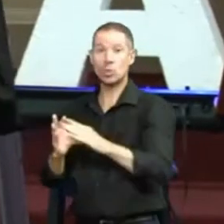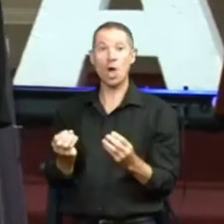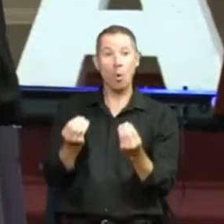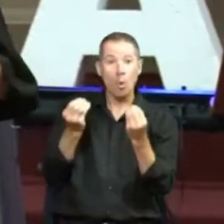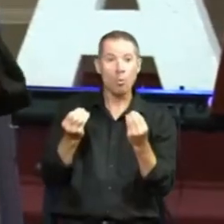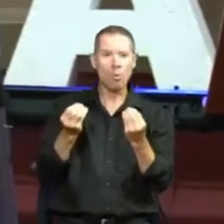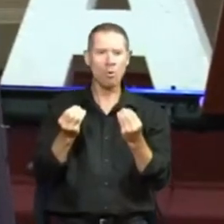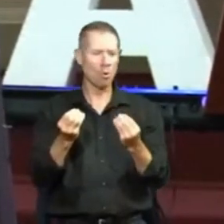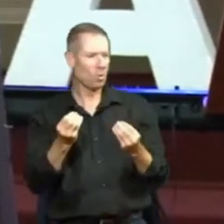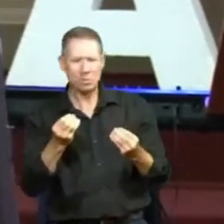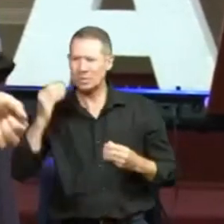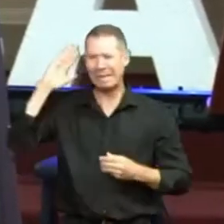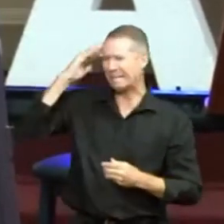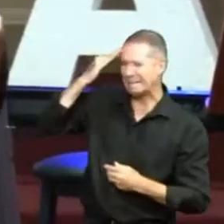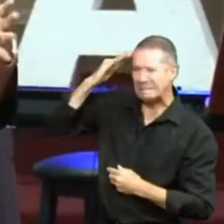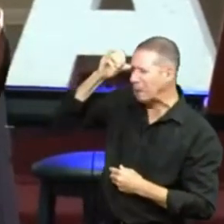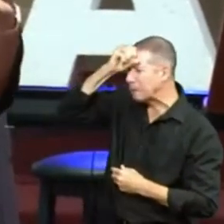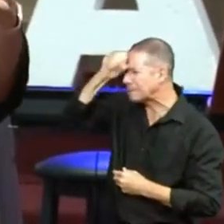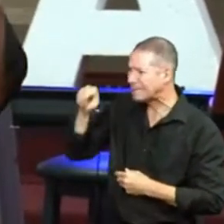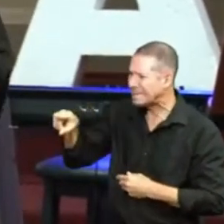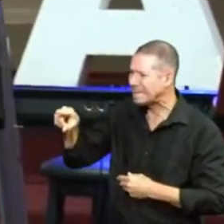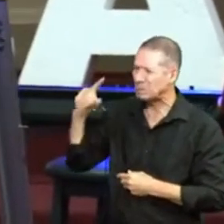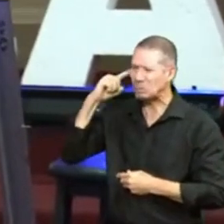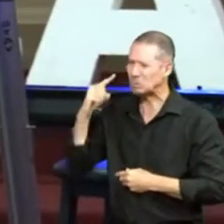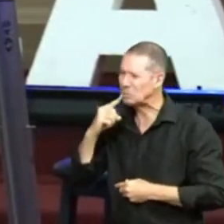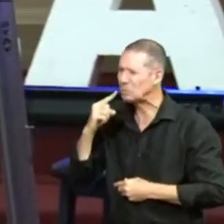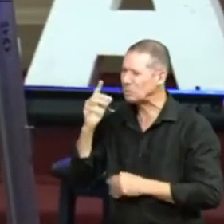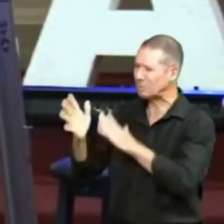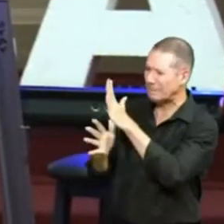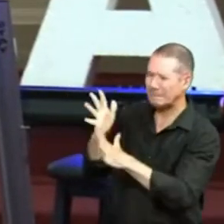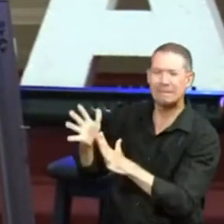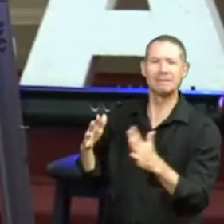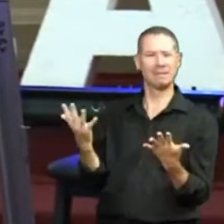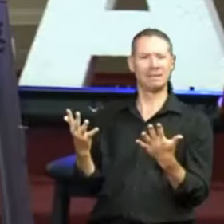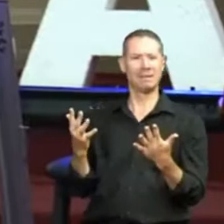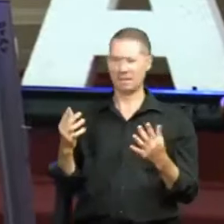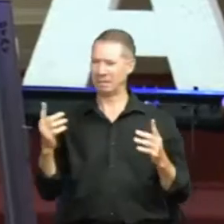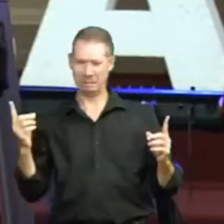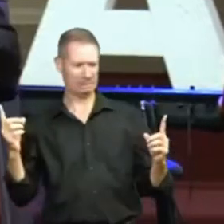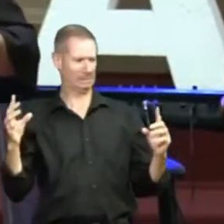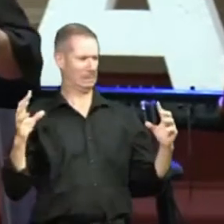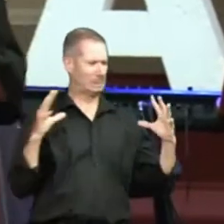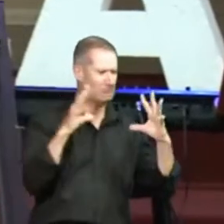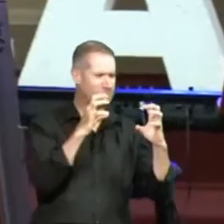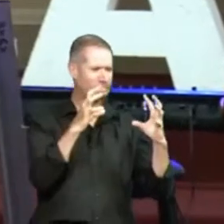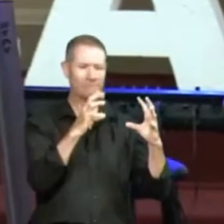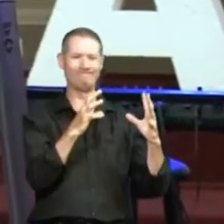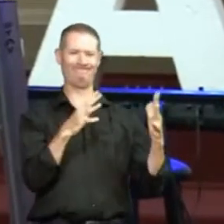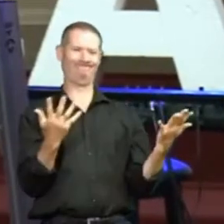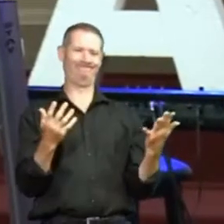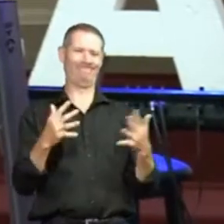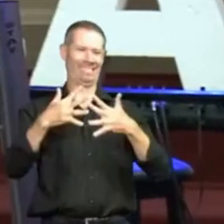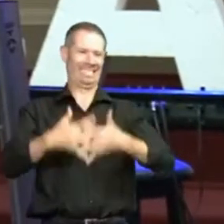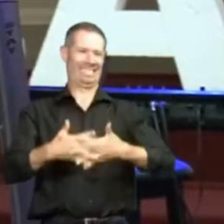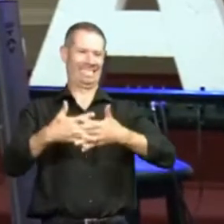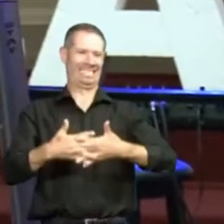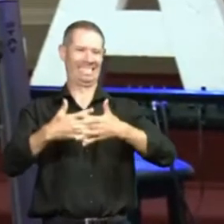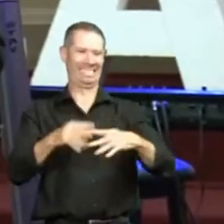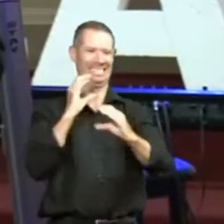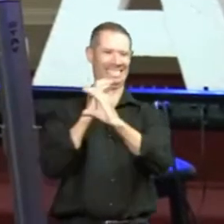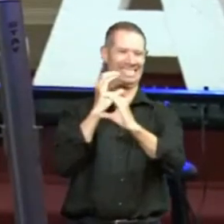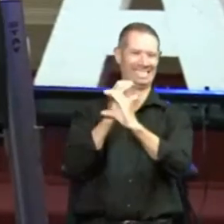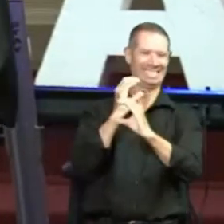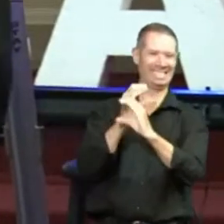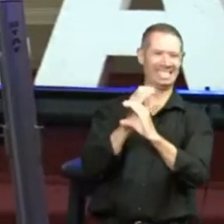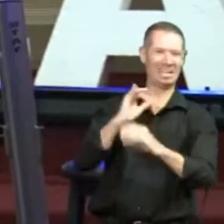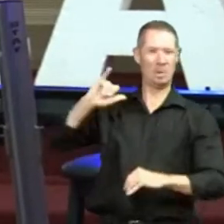falando uma coisa que você não vai entender e você vai ficar desesperado, ele também não vai te entender. Então, essa é a oportunidade que a gente está tendo e